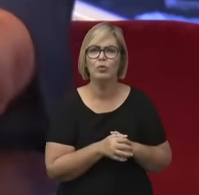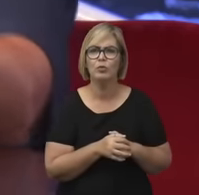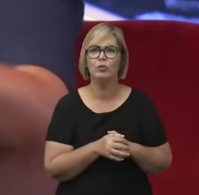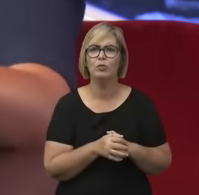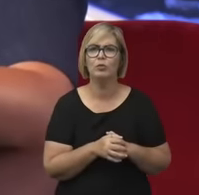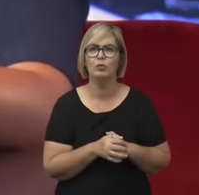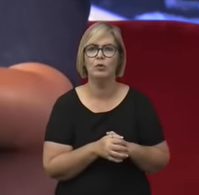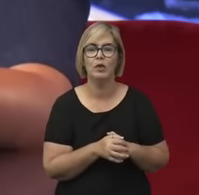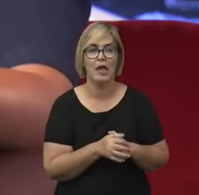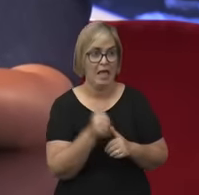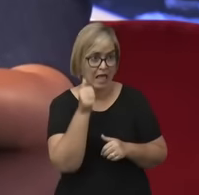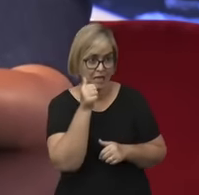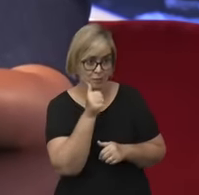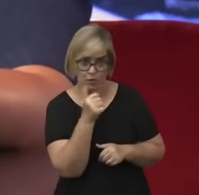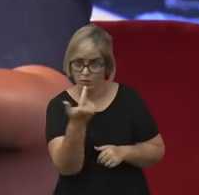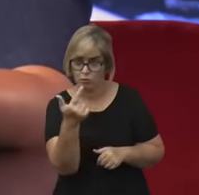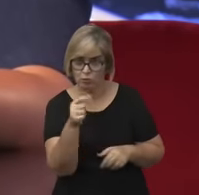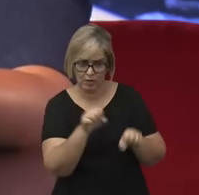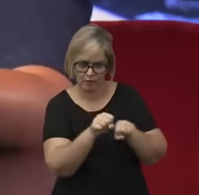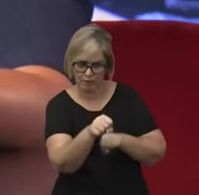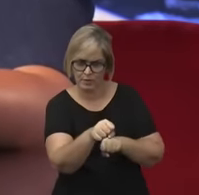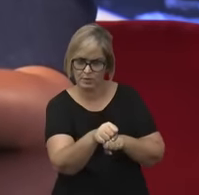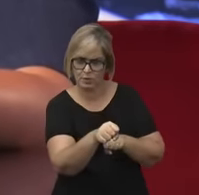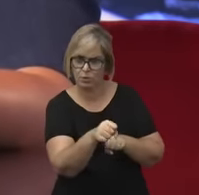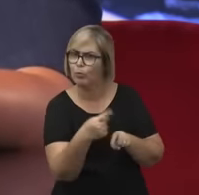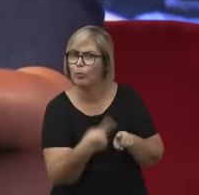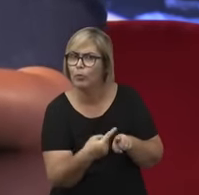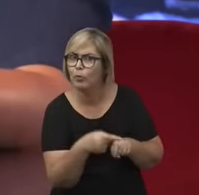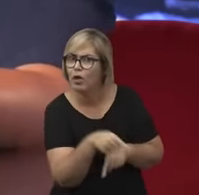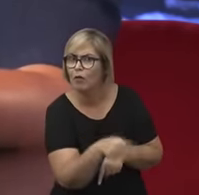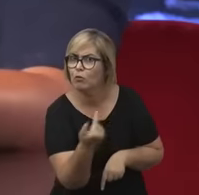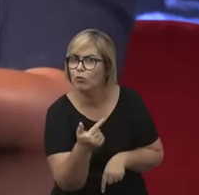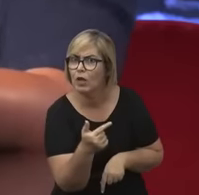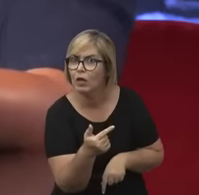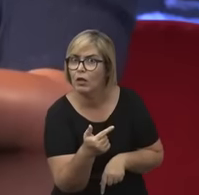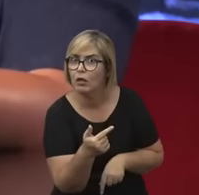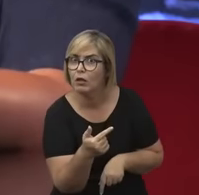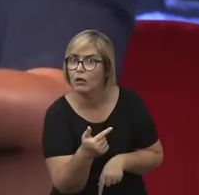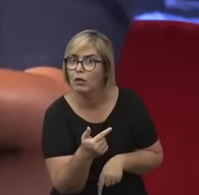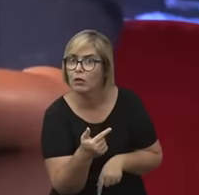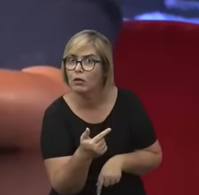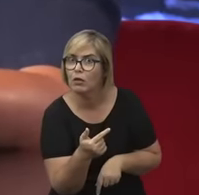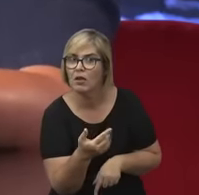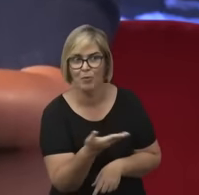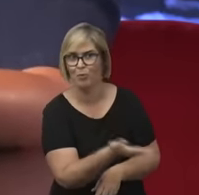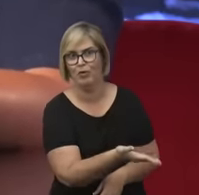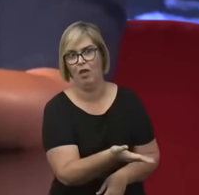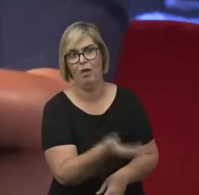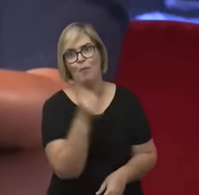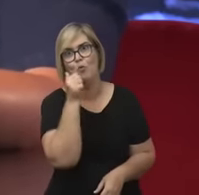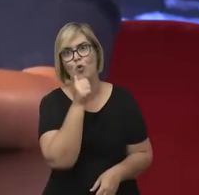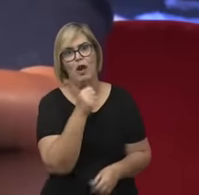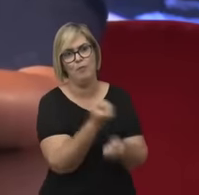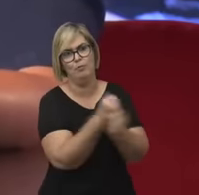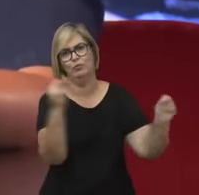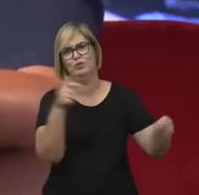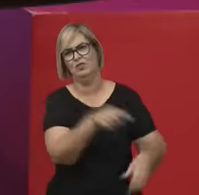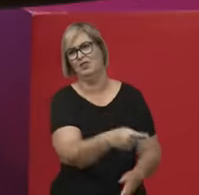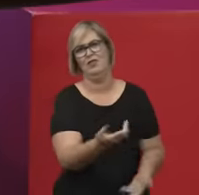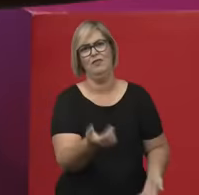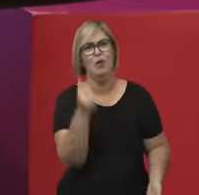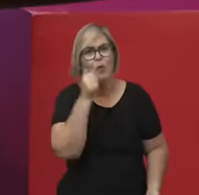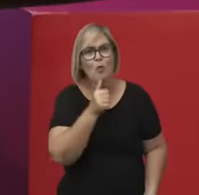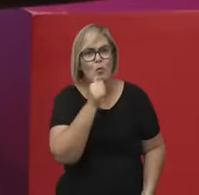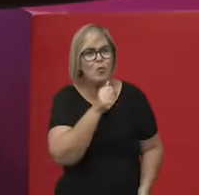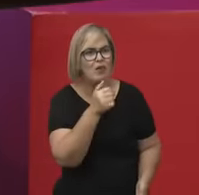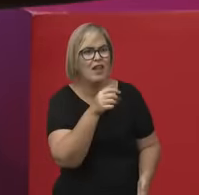As mulheres não têm formação. Por que as mulheres não têm formação? Porque é inútil formar as mulheres, é inútil elas irem para as universidades,